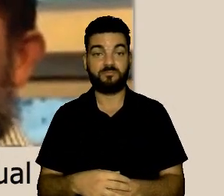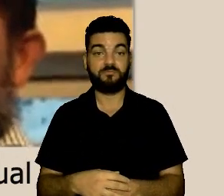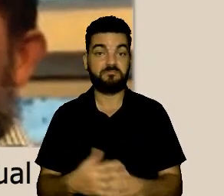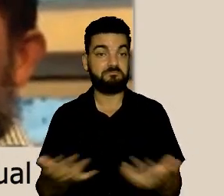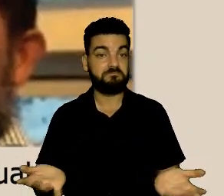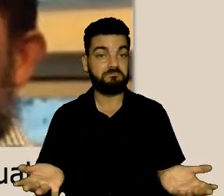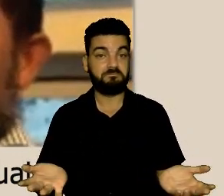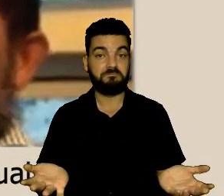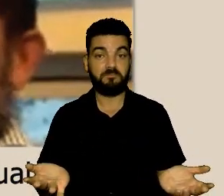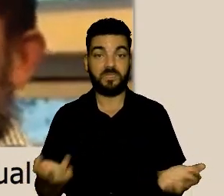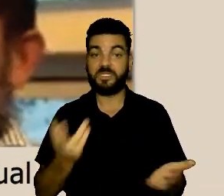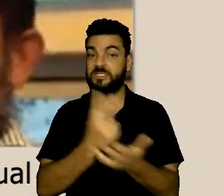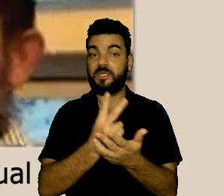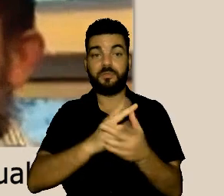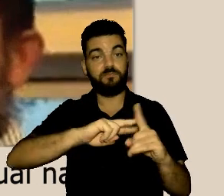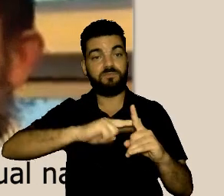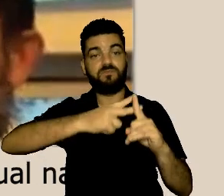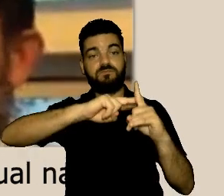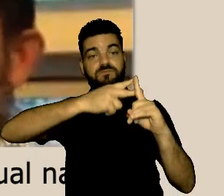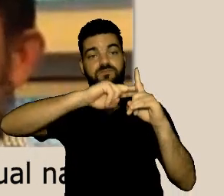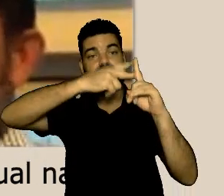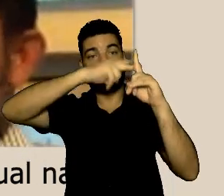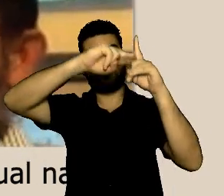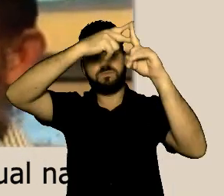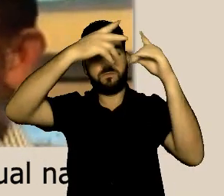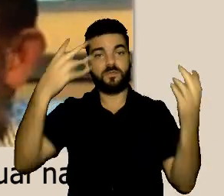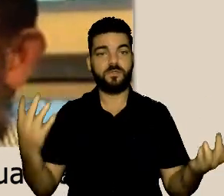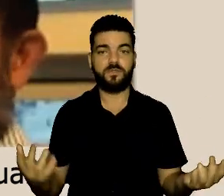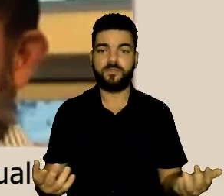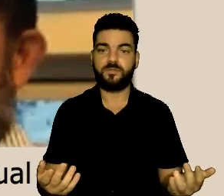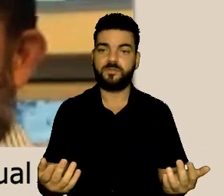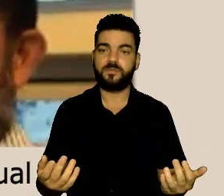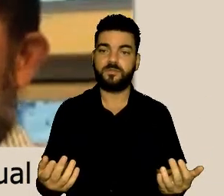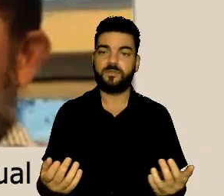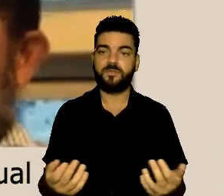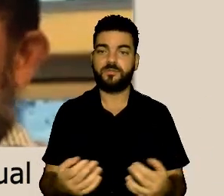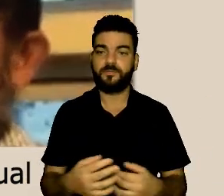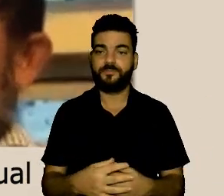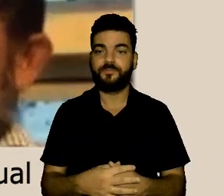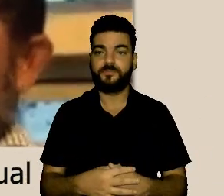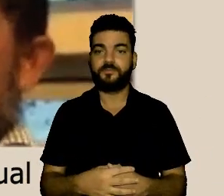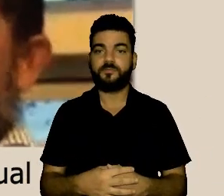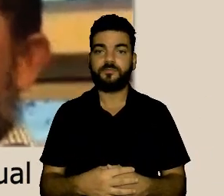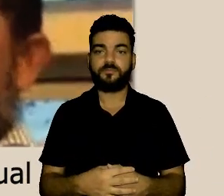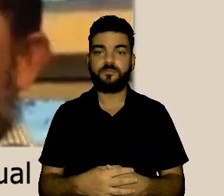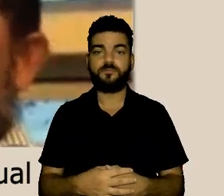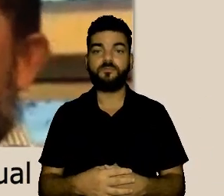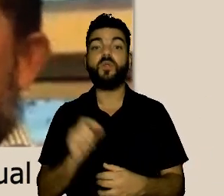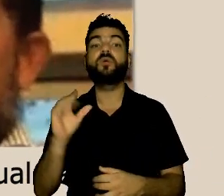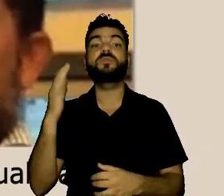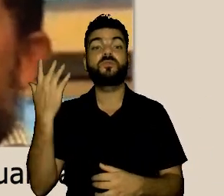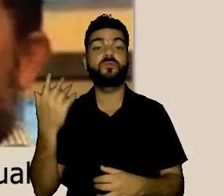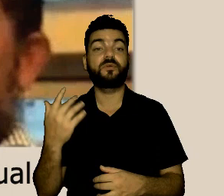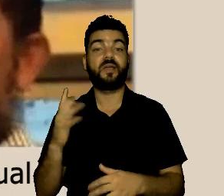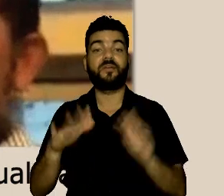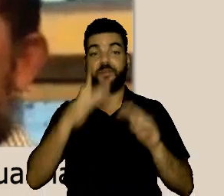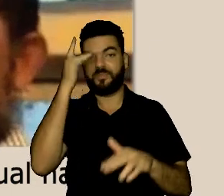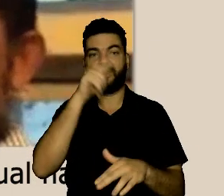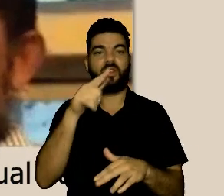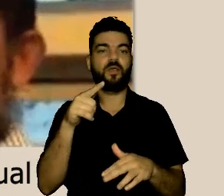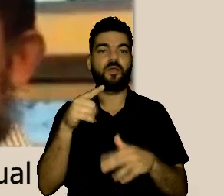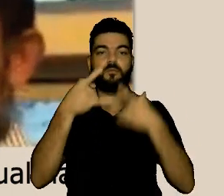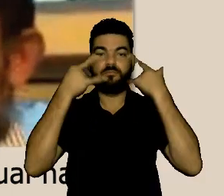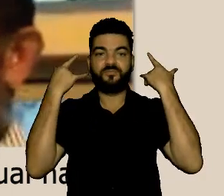subiu para 72 até agora no mês de outubro ou seja quase 90% em relação a